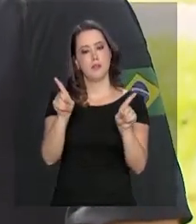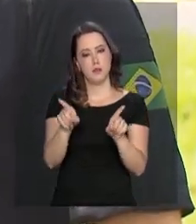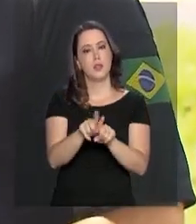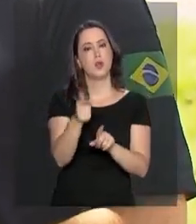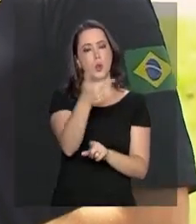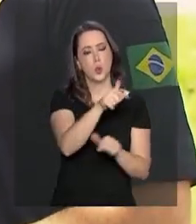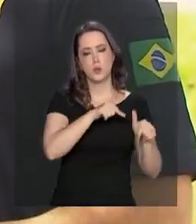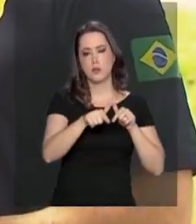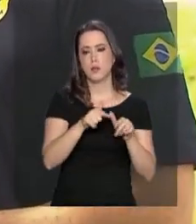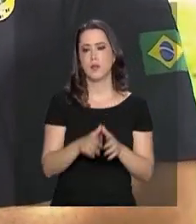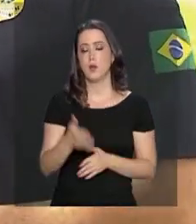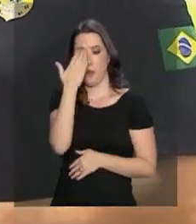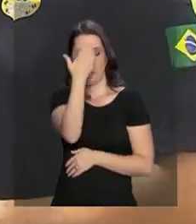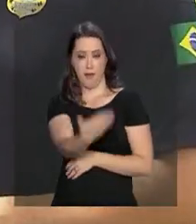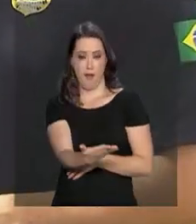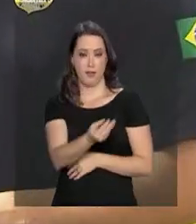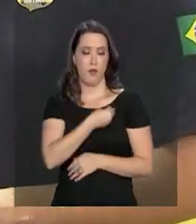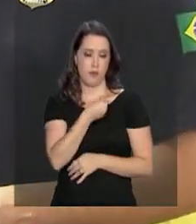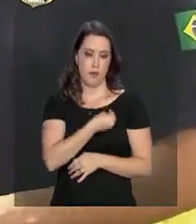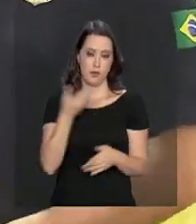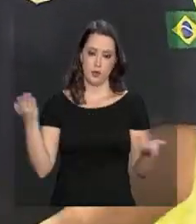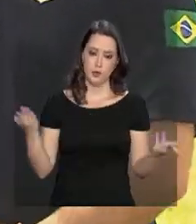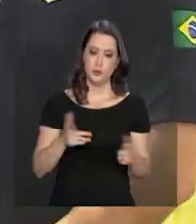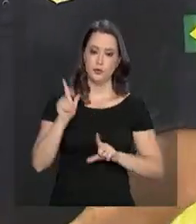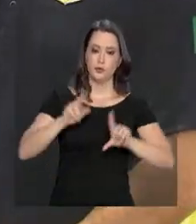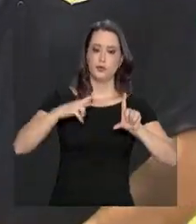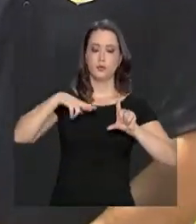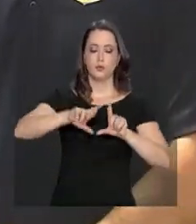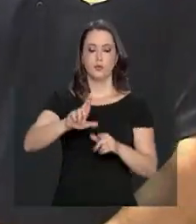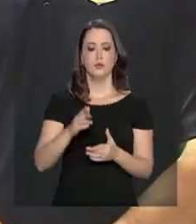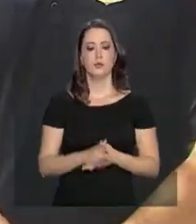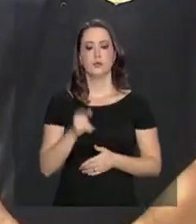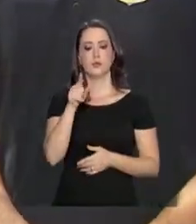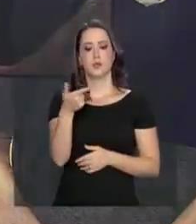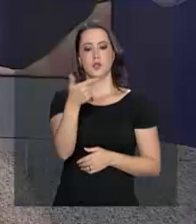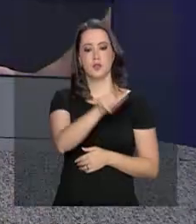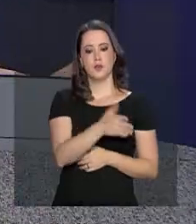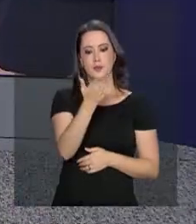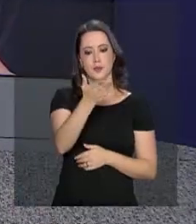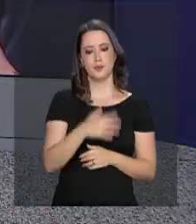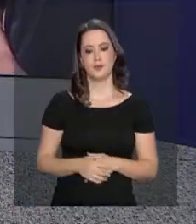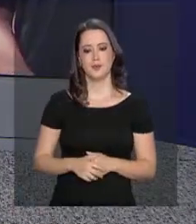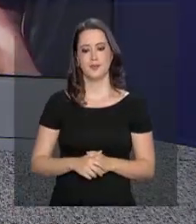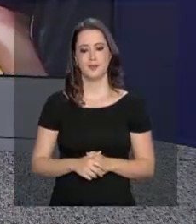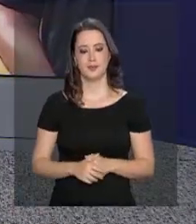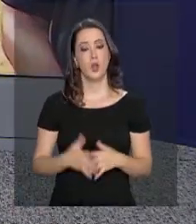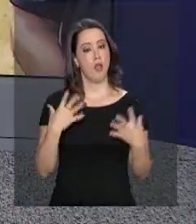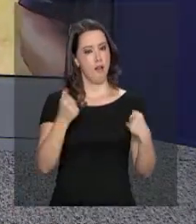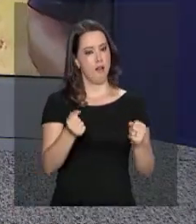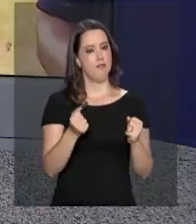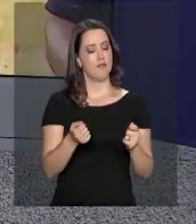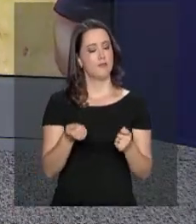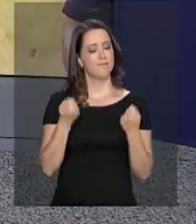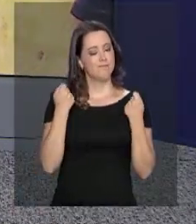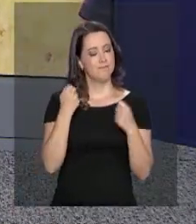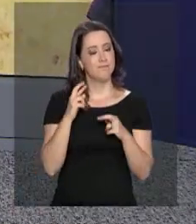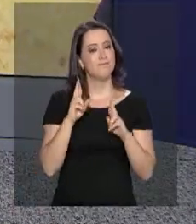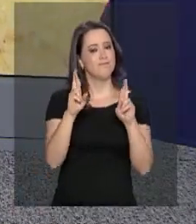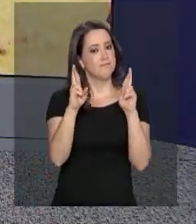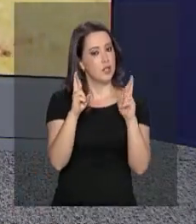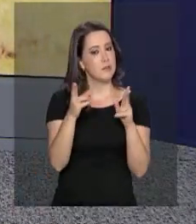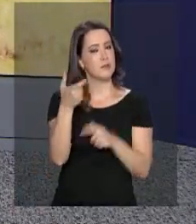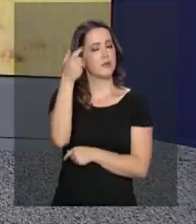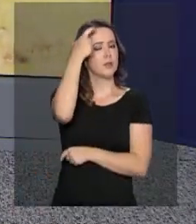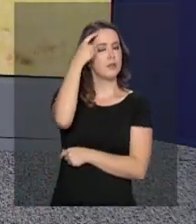Diego, muito obrigada pela sua entrevista ao vivo aqui na NBR. Alessandra, volto com você. Vamos torcer, então, para que essa conscientização